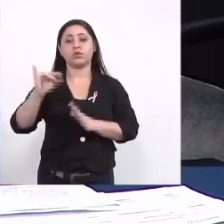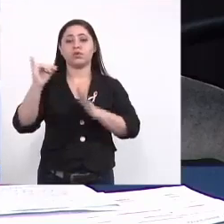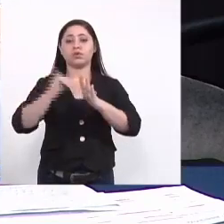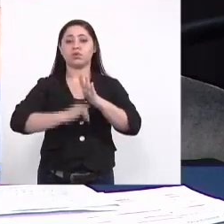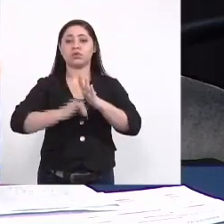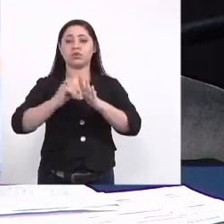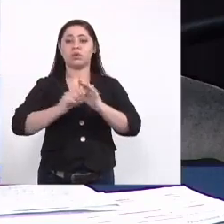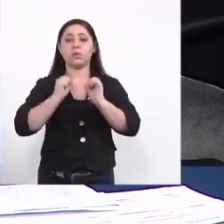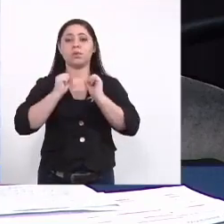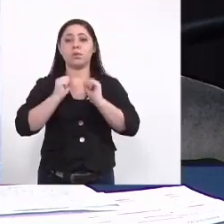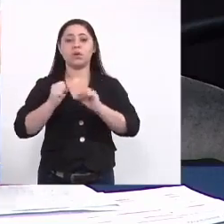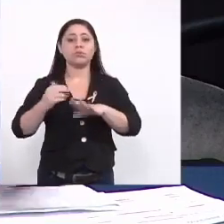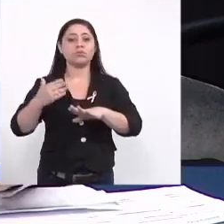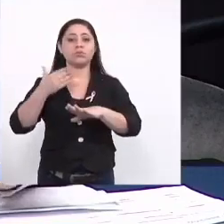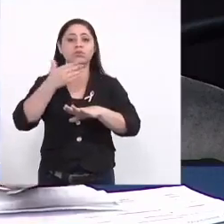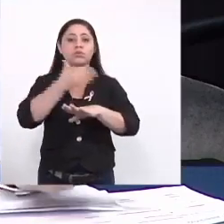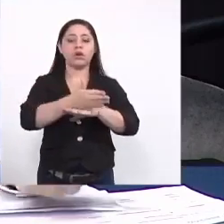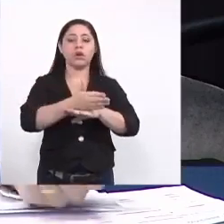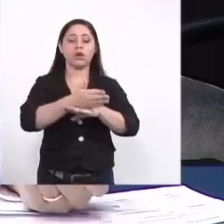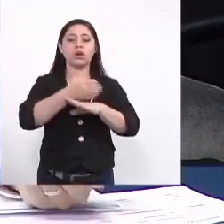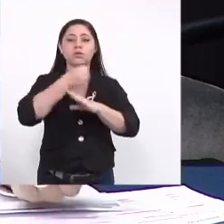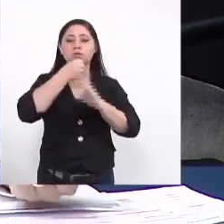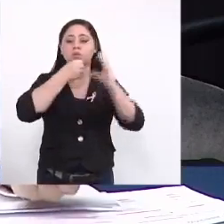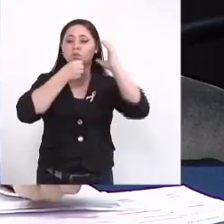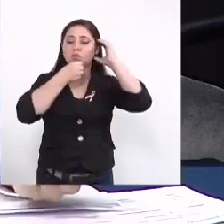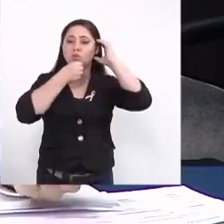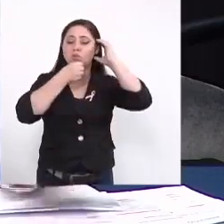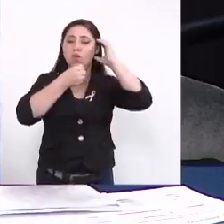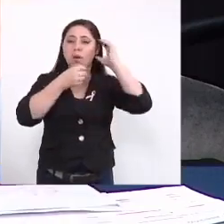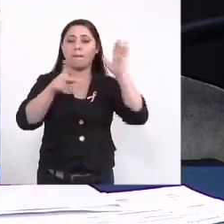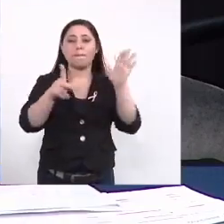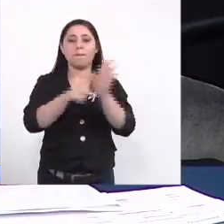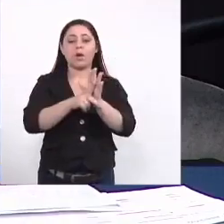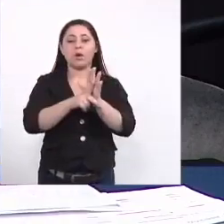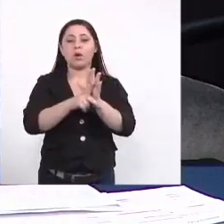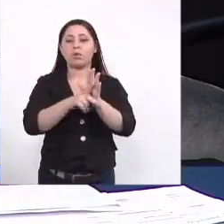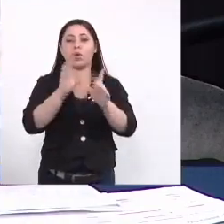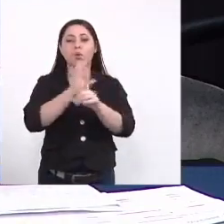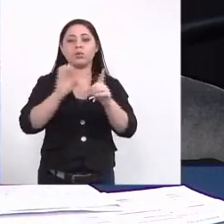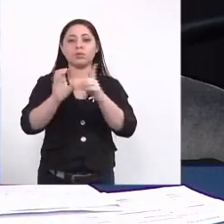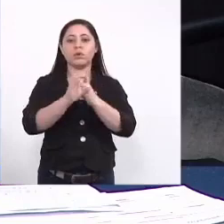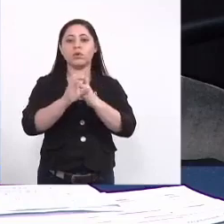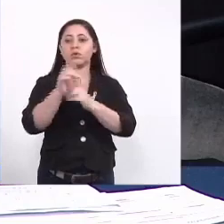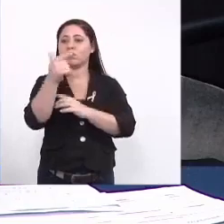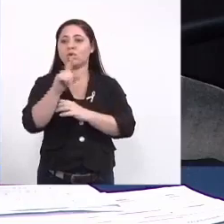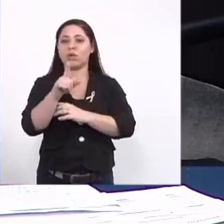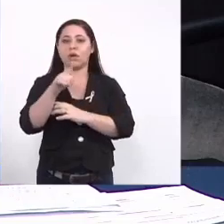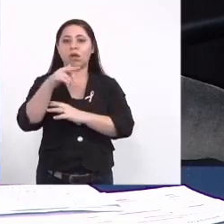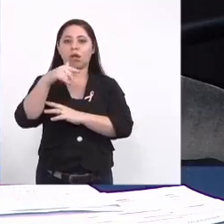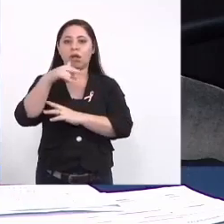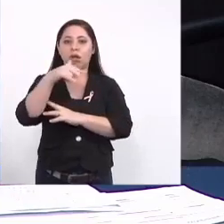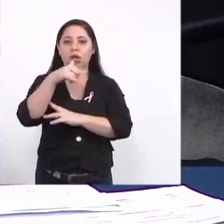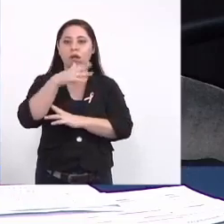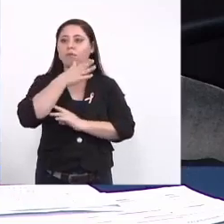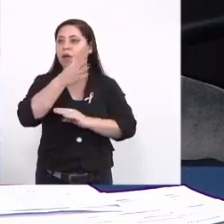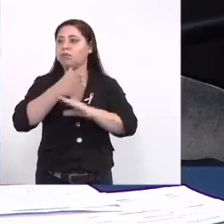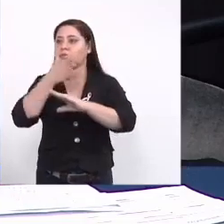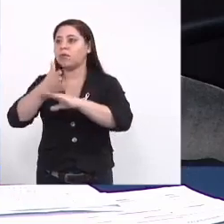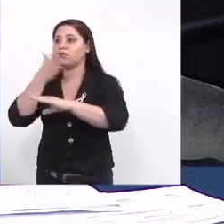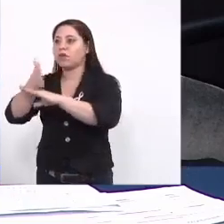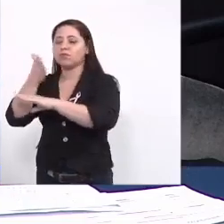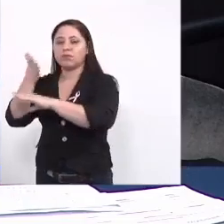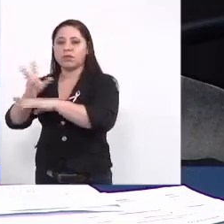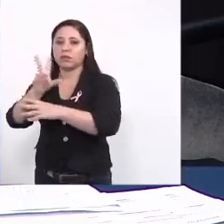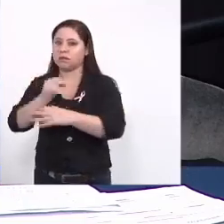instituições possam ir nas rádios comunitárias nós não temos perna para ir nas rádios comunitárias